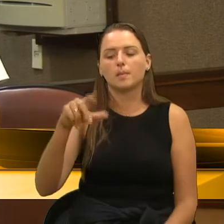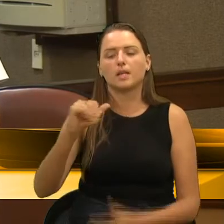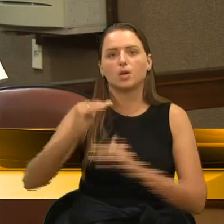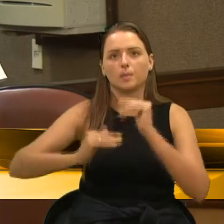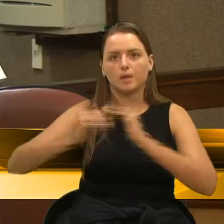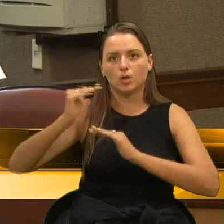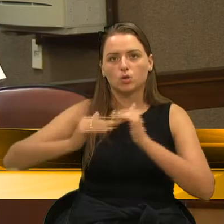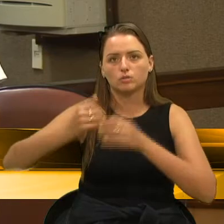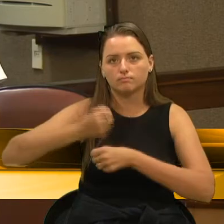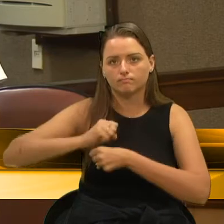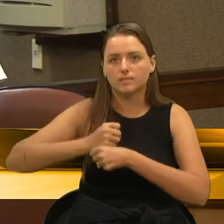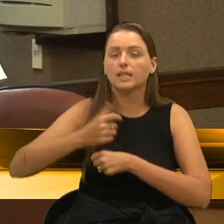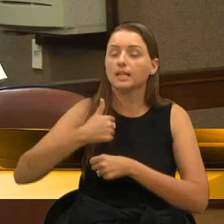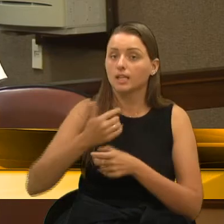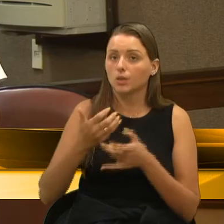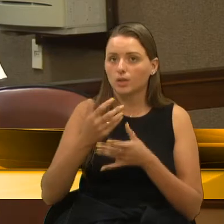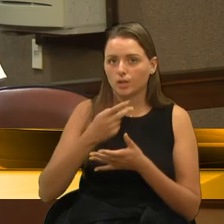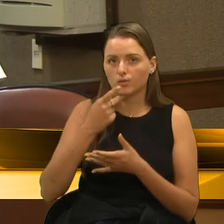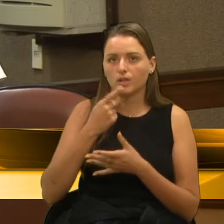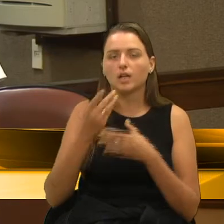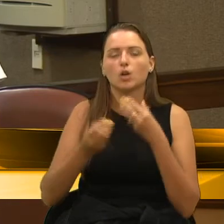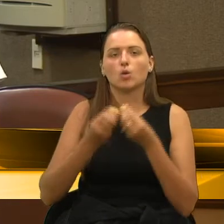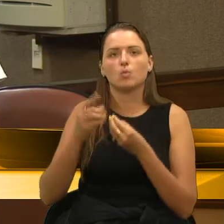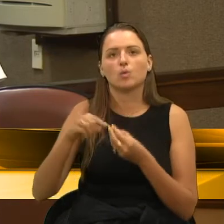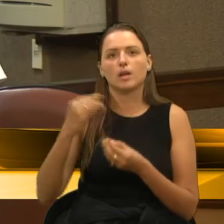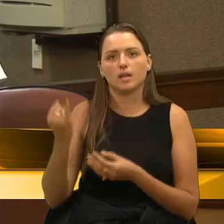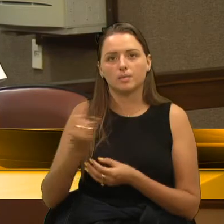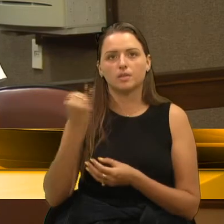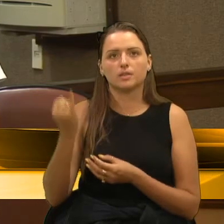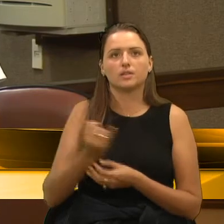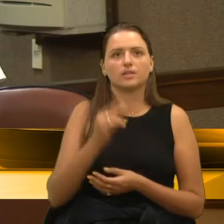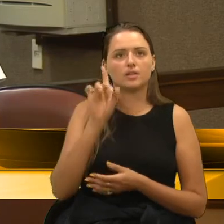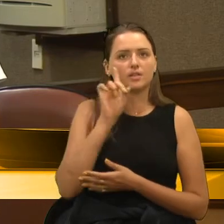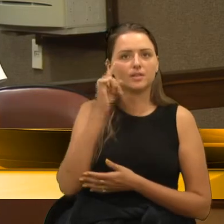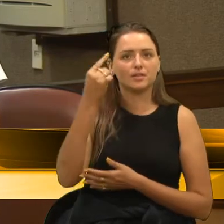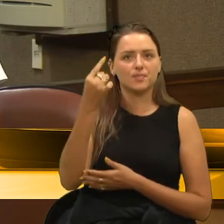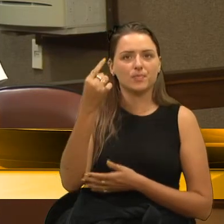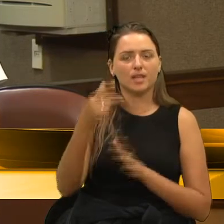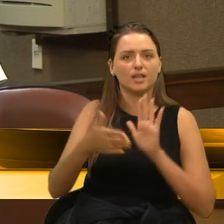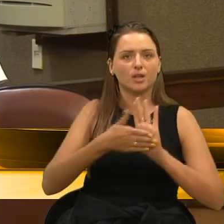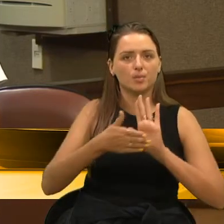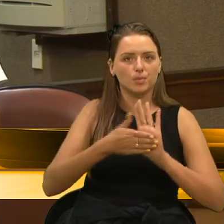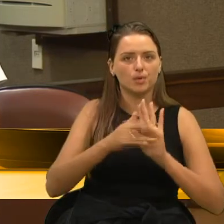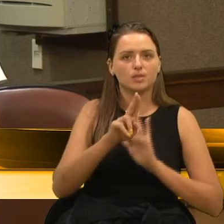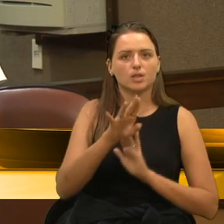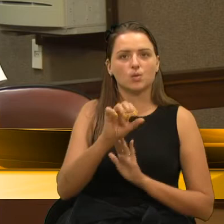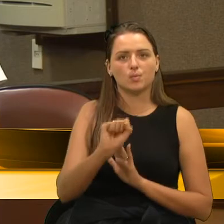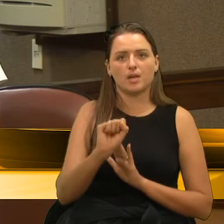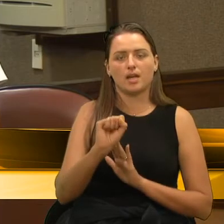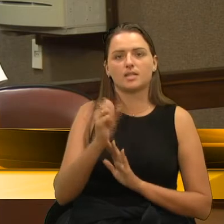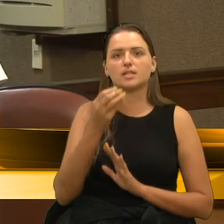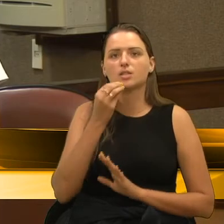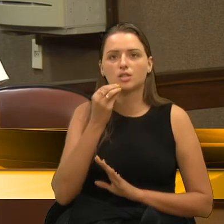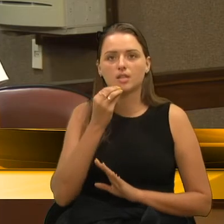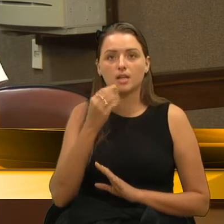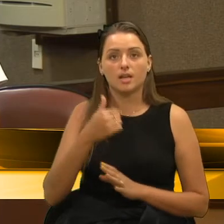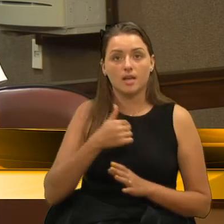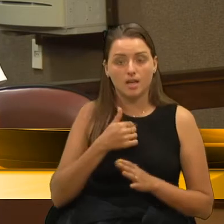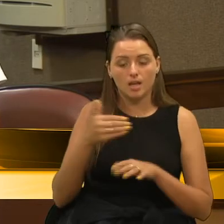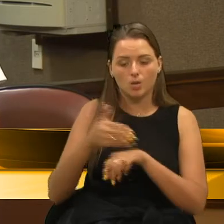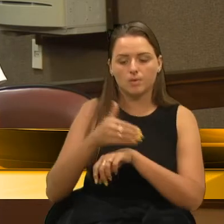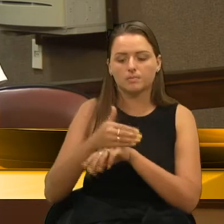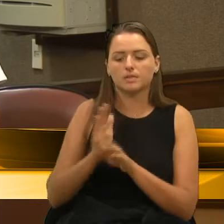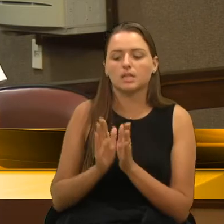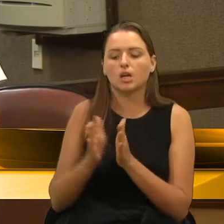Mas aqui eu quero citar, é importante a gente citar as pessoas que iniciaram essa luta pela UBS de Ana Rec. E eu, enquanto integrante da Comissão de